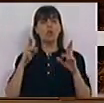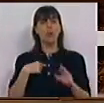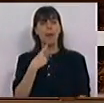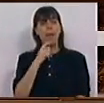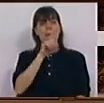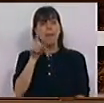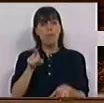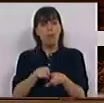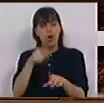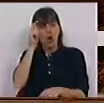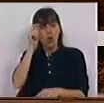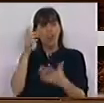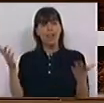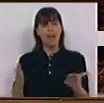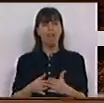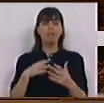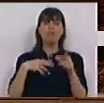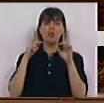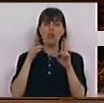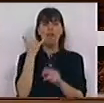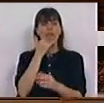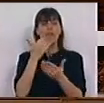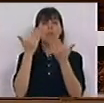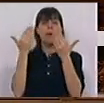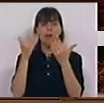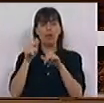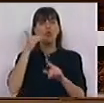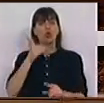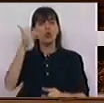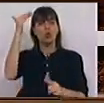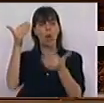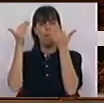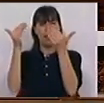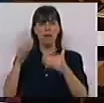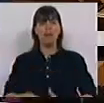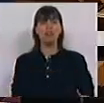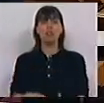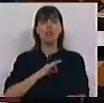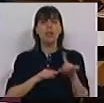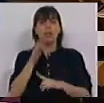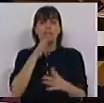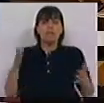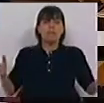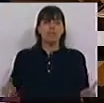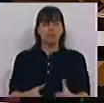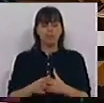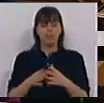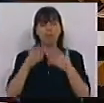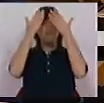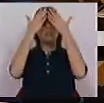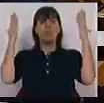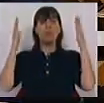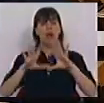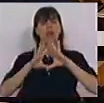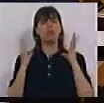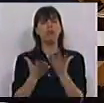minha pergunta seja cordial, para lhe desejar as felicitações pelo seu aniversário. Sr. Deputado, os democratas